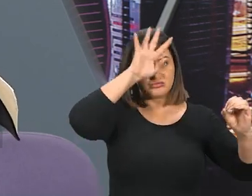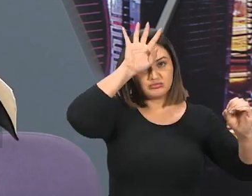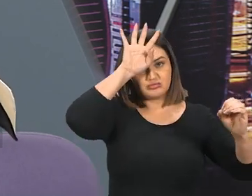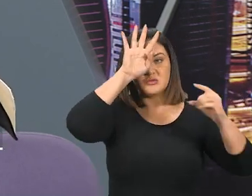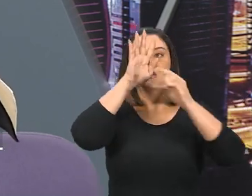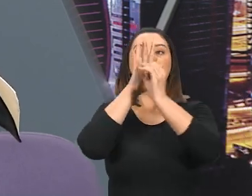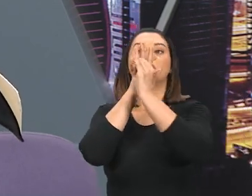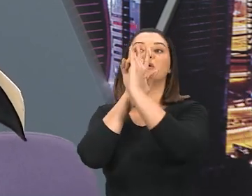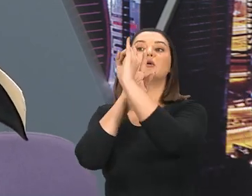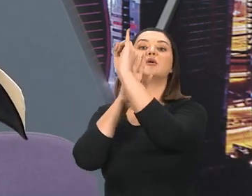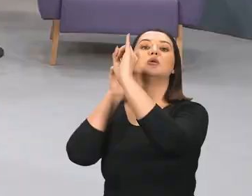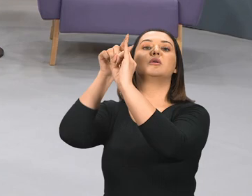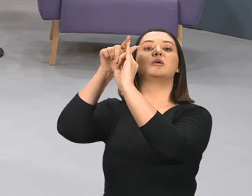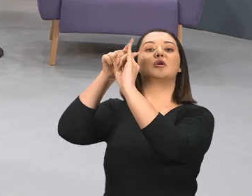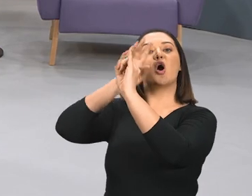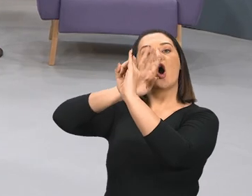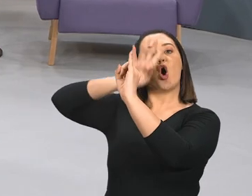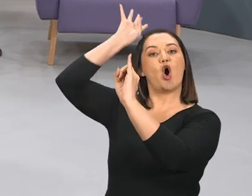claro para você?